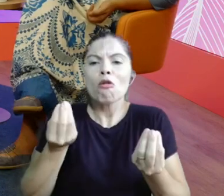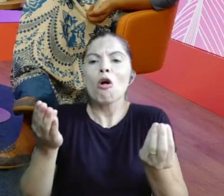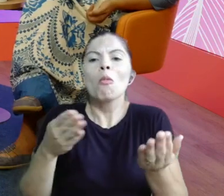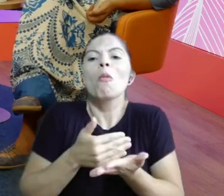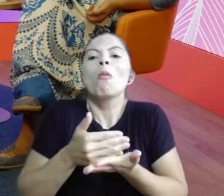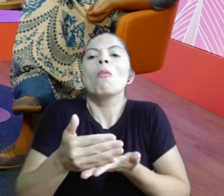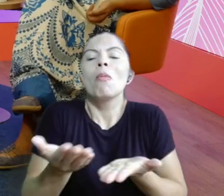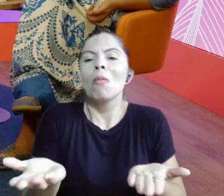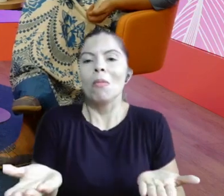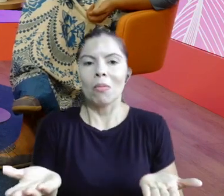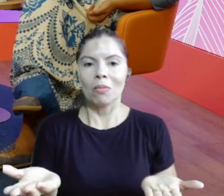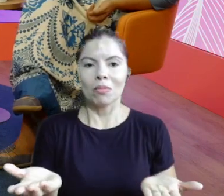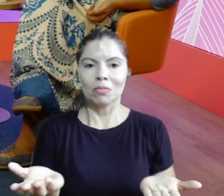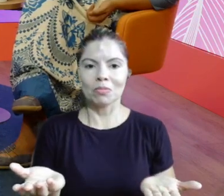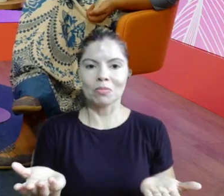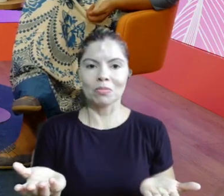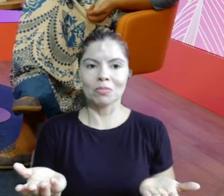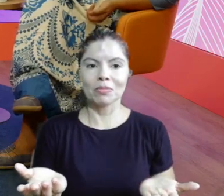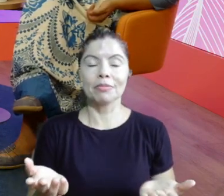que você chega nisso?